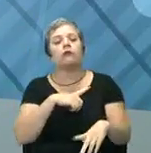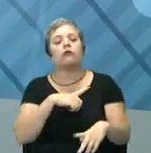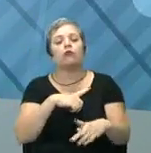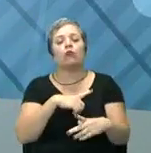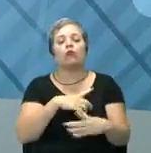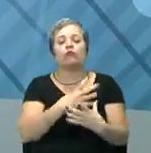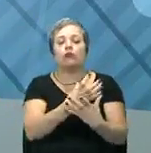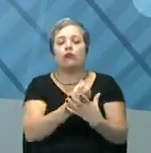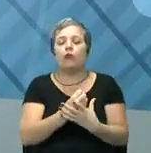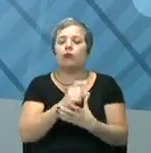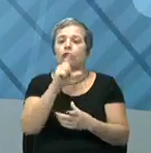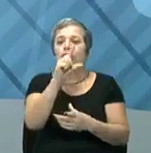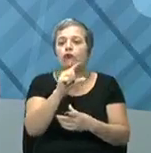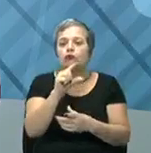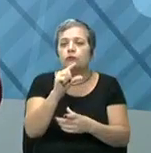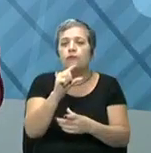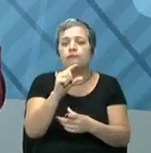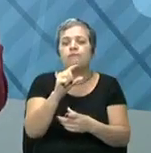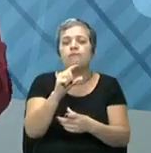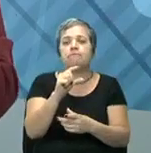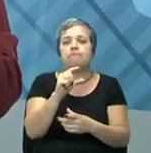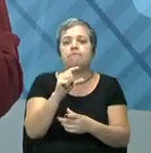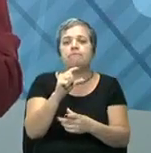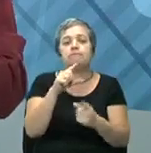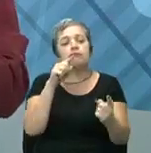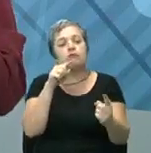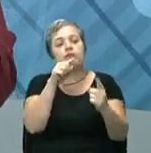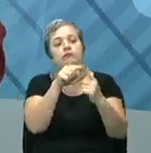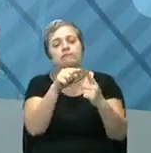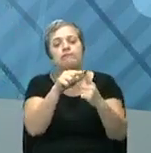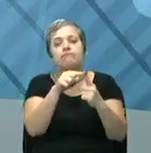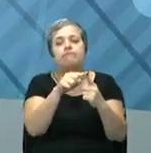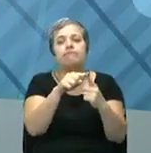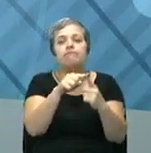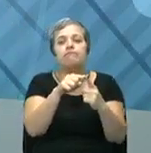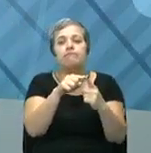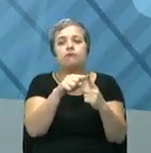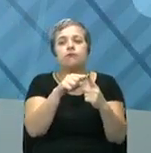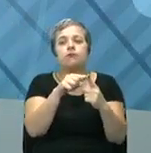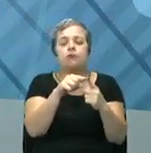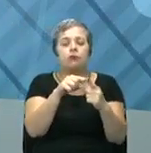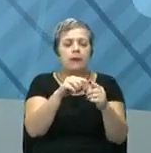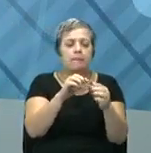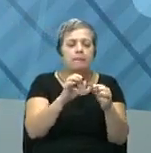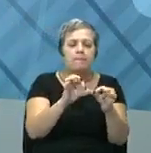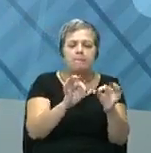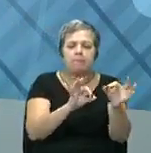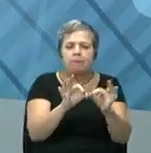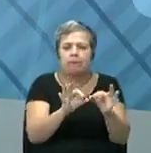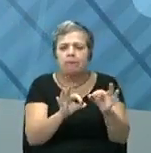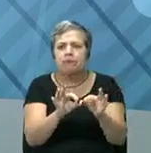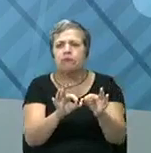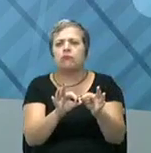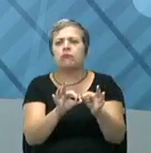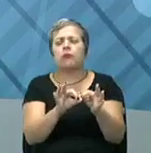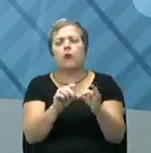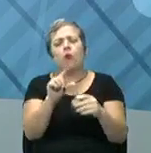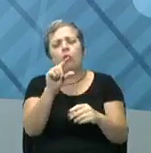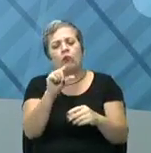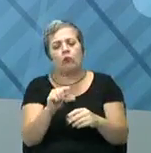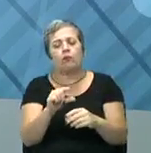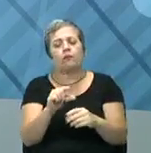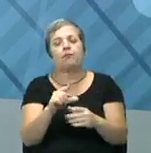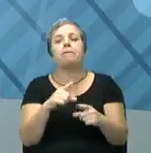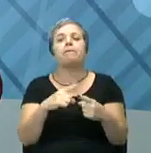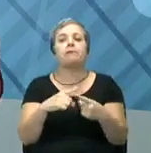objetivo menor. Esse objetivo menor tem que ser aí diminuciado, tirado assim, ficado menorzinho.